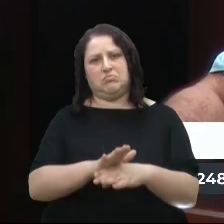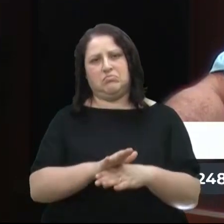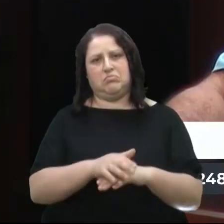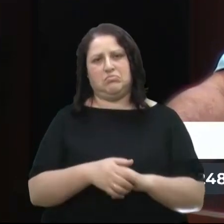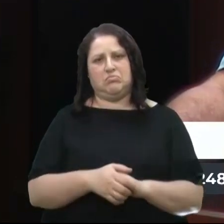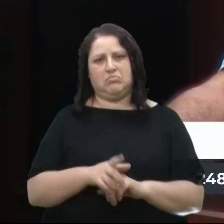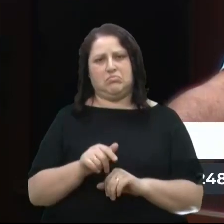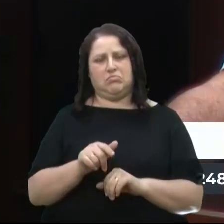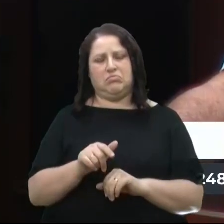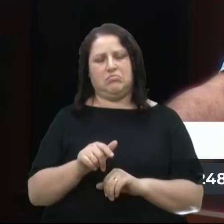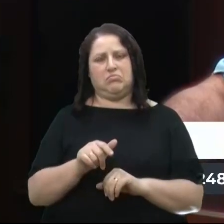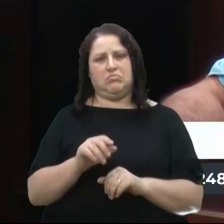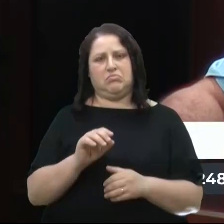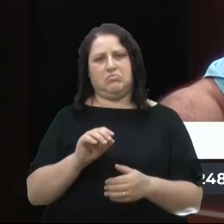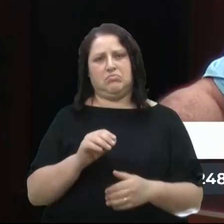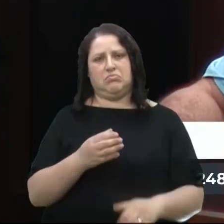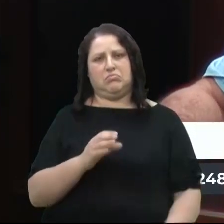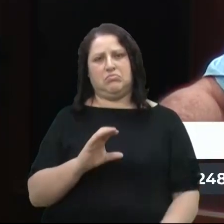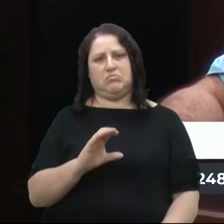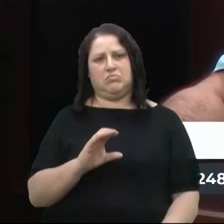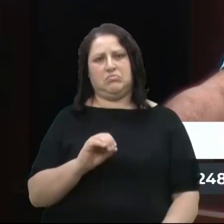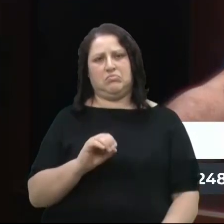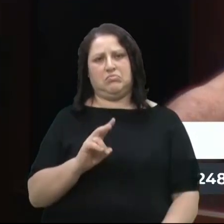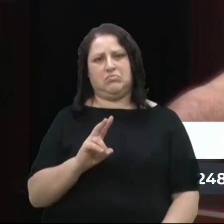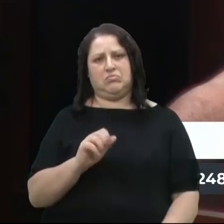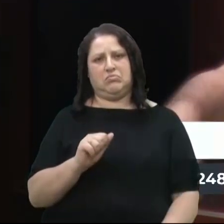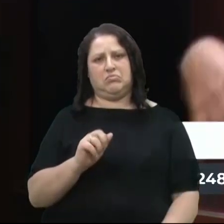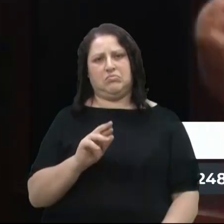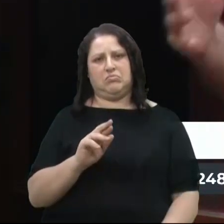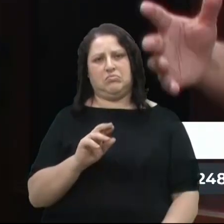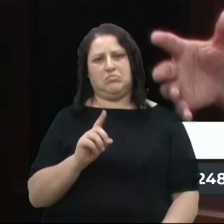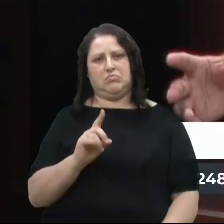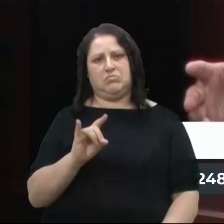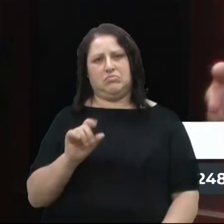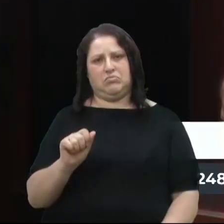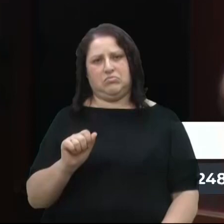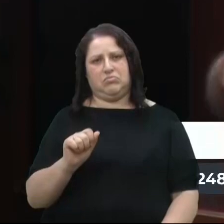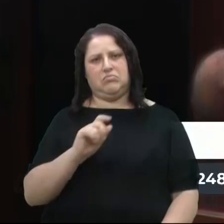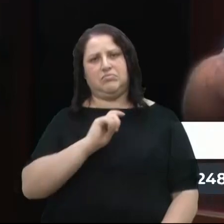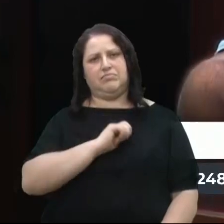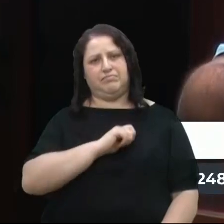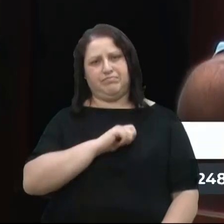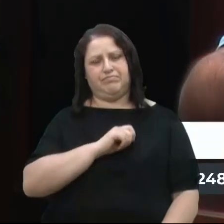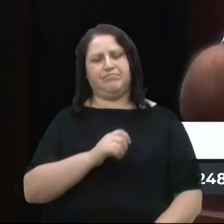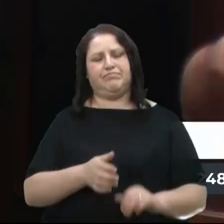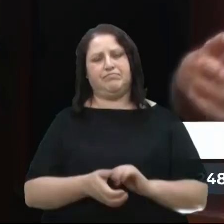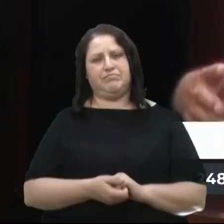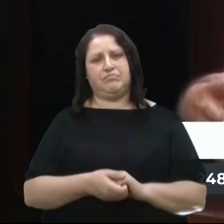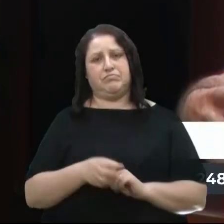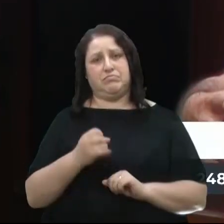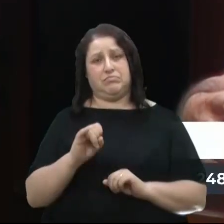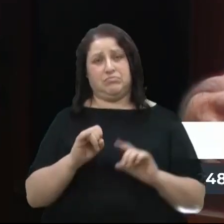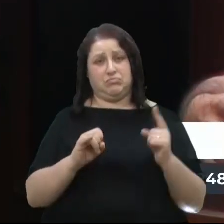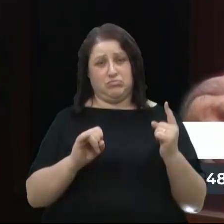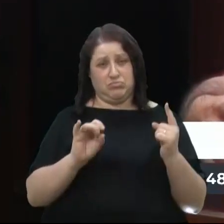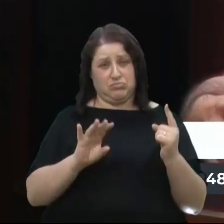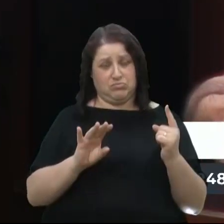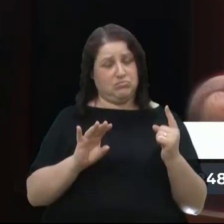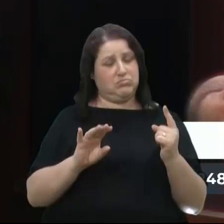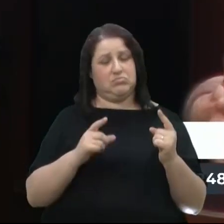é de uma covardia sem tamanho. Porque se fosse um trabalhador, e foram inúmeros,